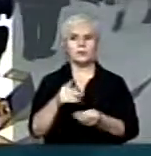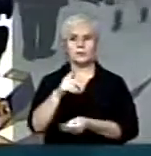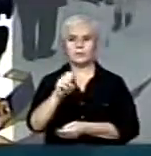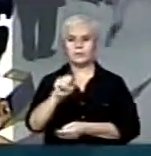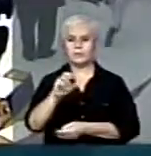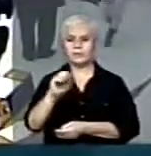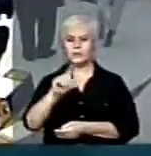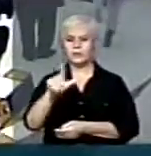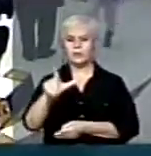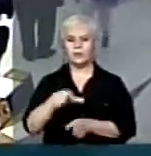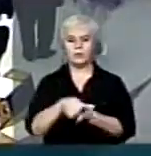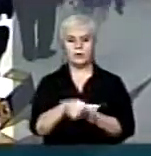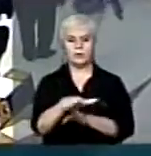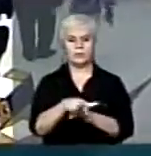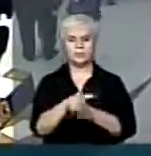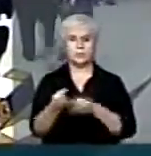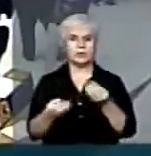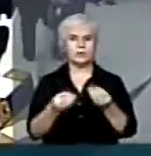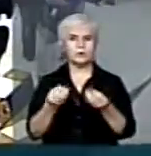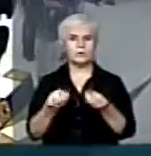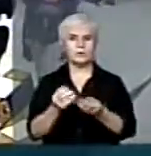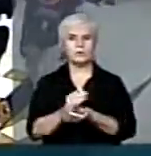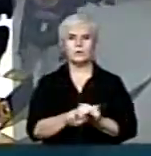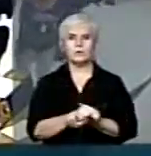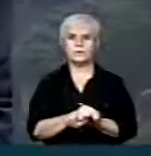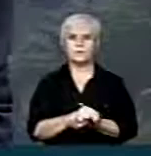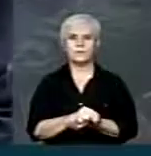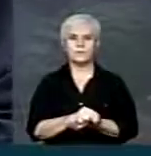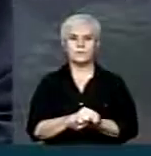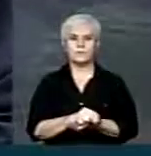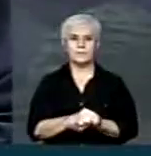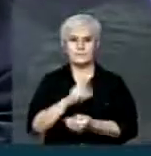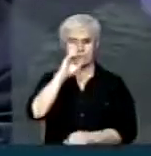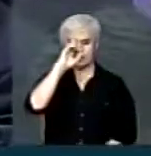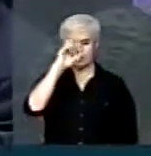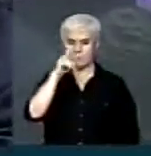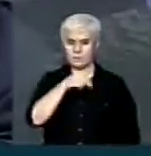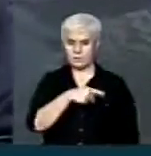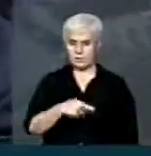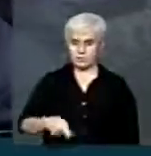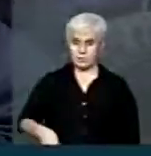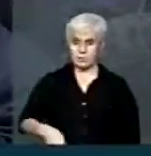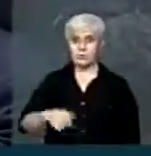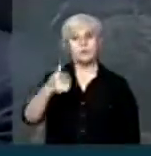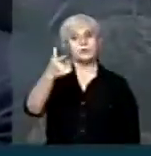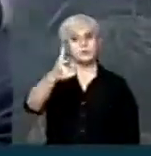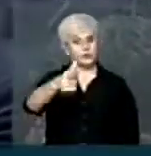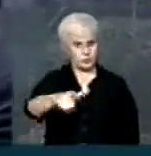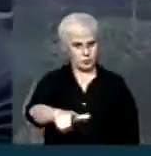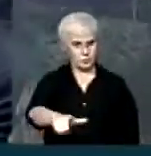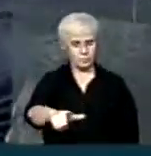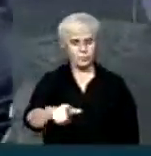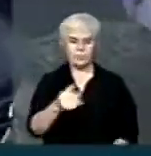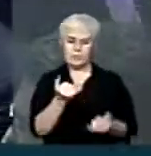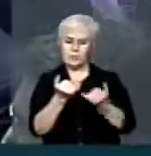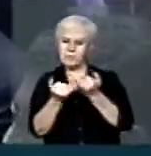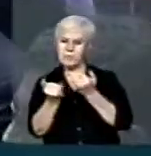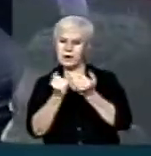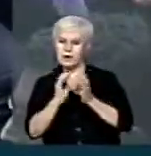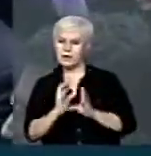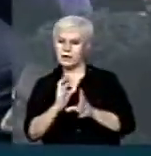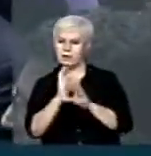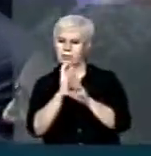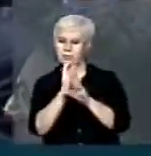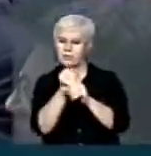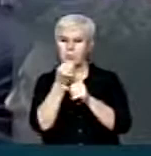PSOL, PSOL. Senhor Presidente, mais uma vez, isso que parece um pacote de